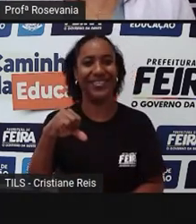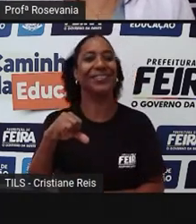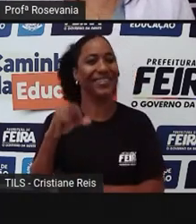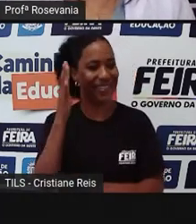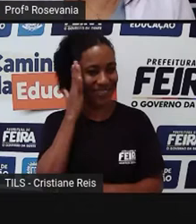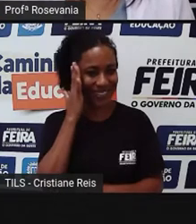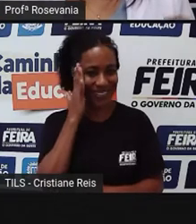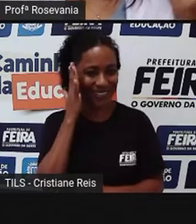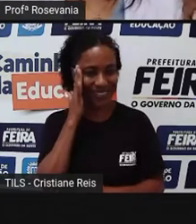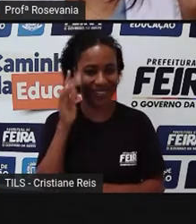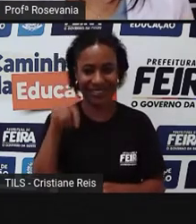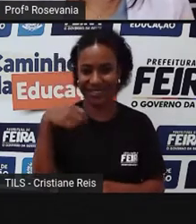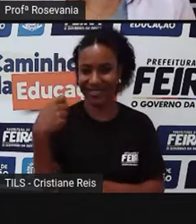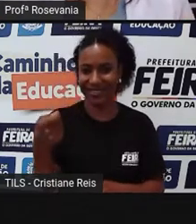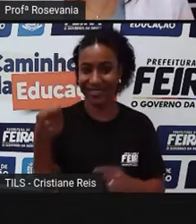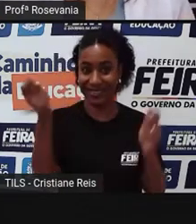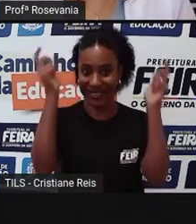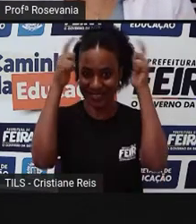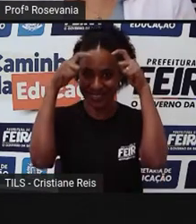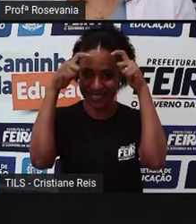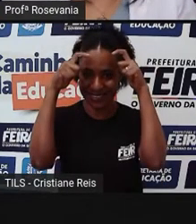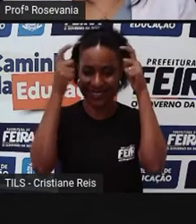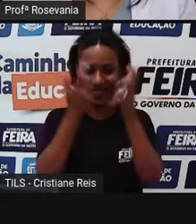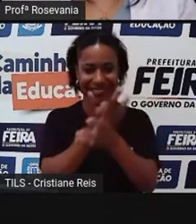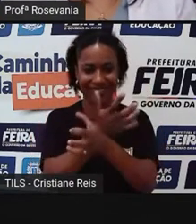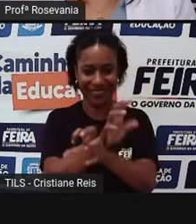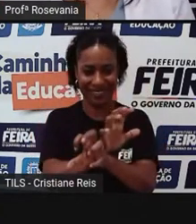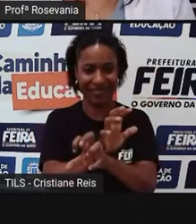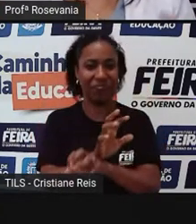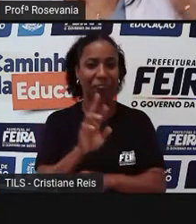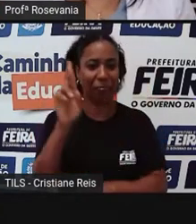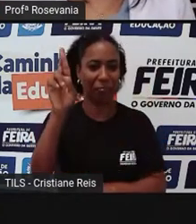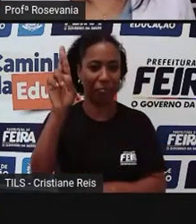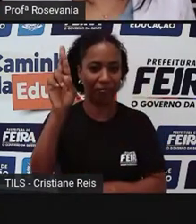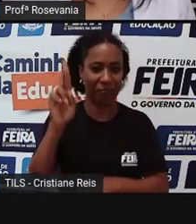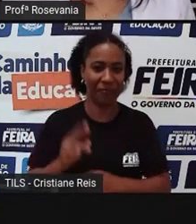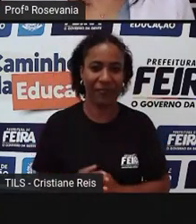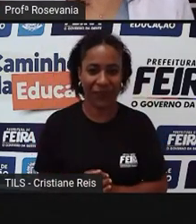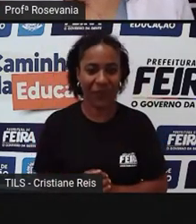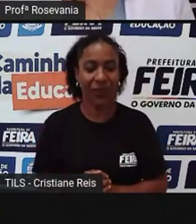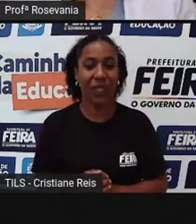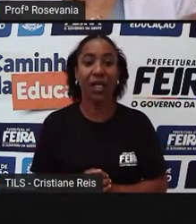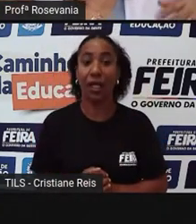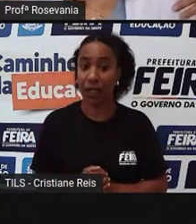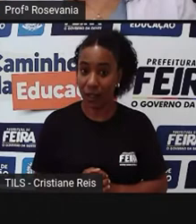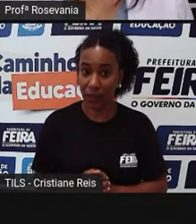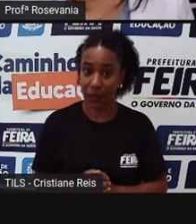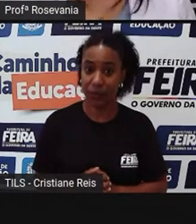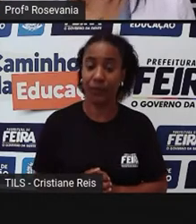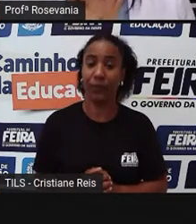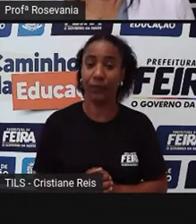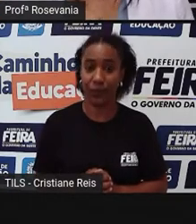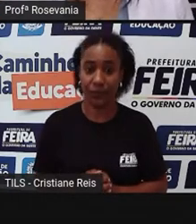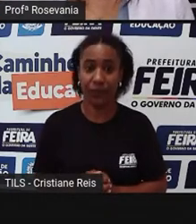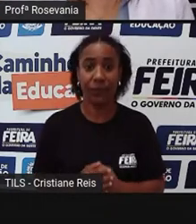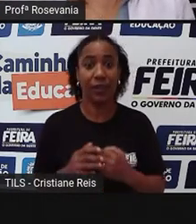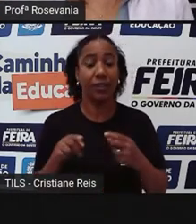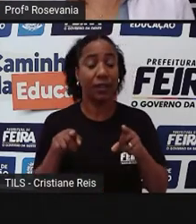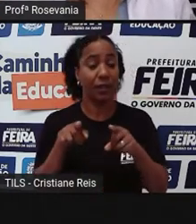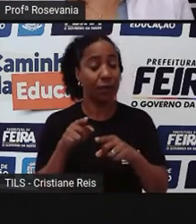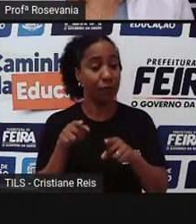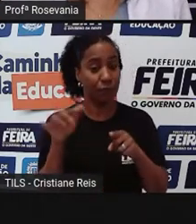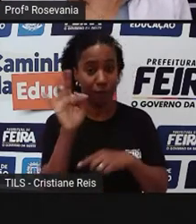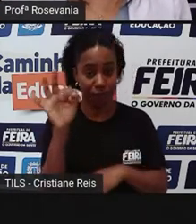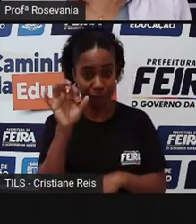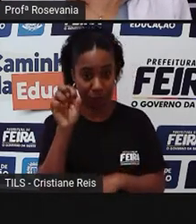para a gente. Veja que chique, Rui Barbosa. Agora, a Feira de Santana, ela recebe vários outros nomes, não